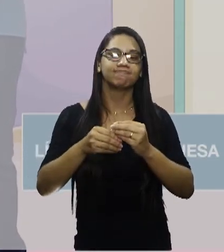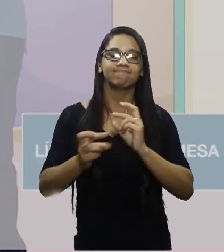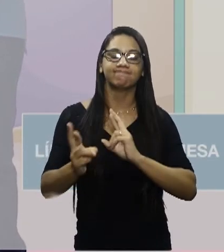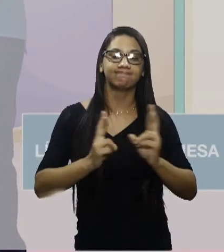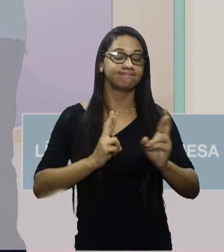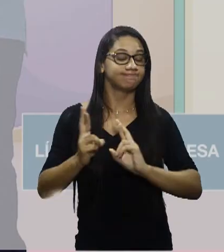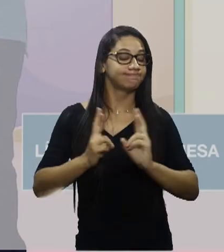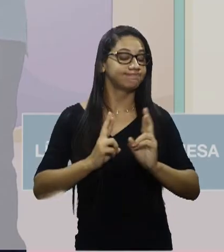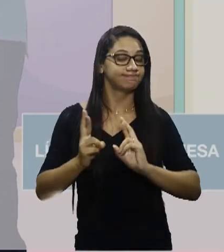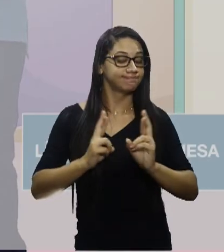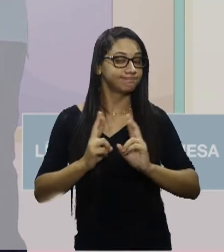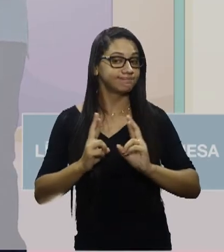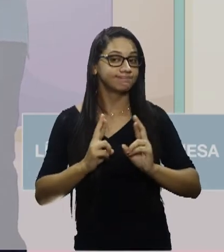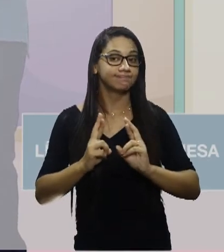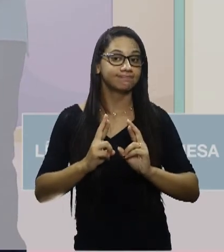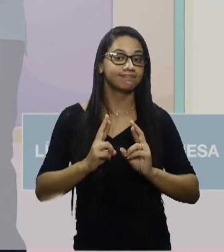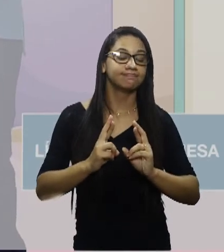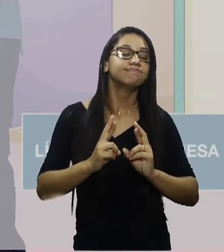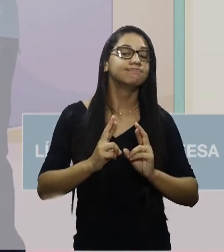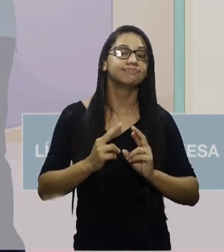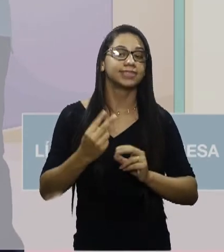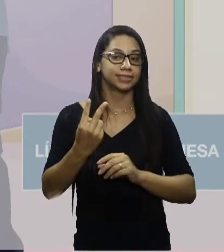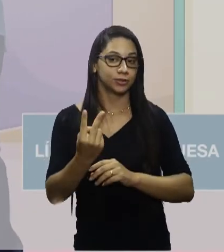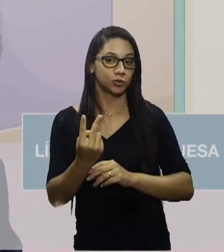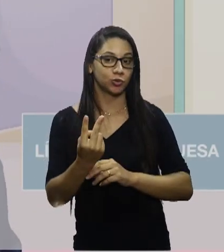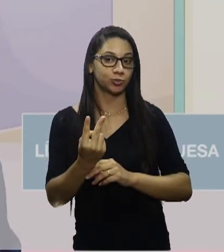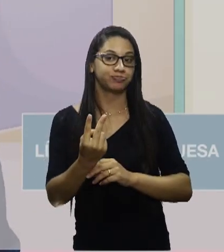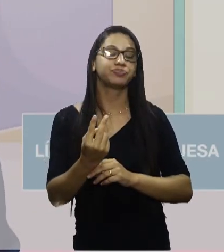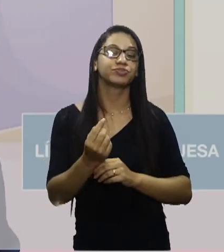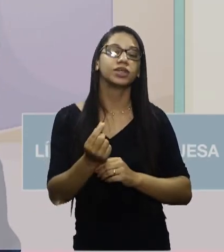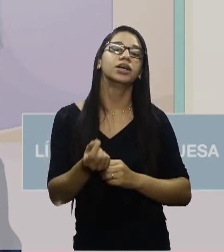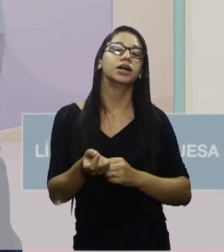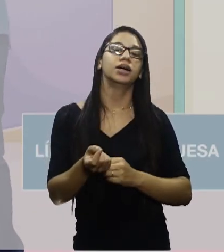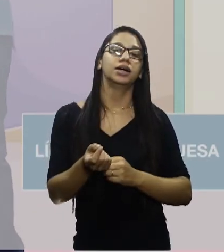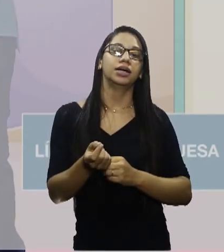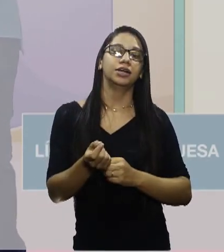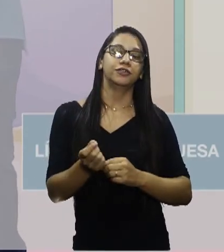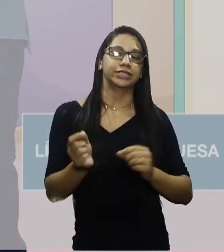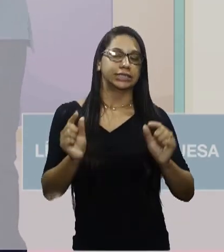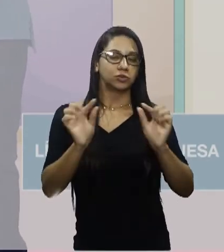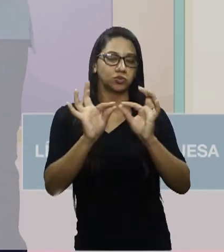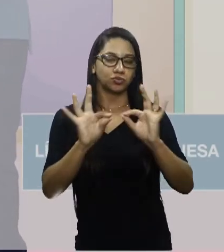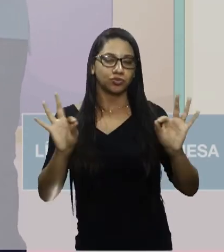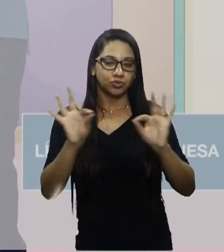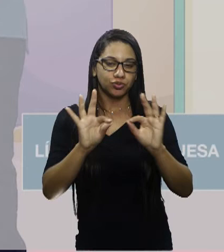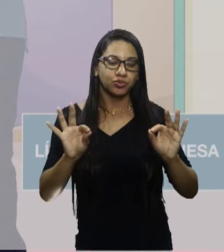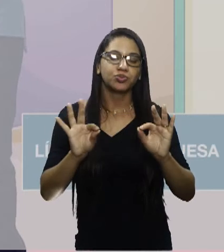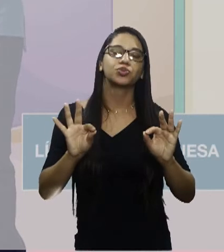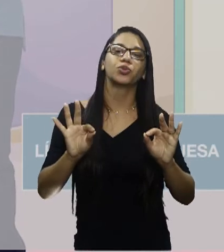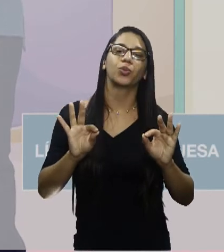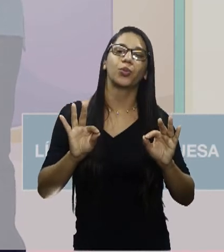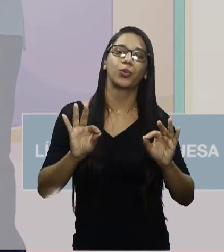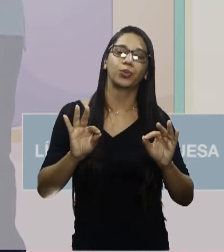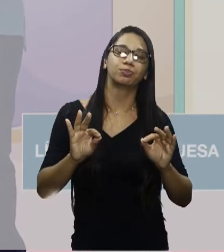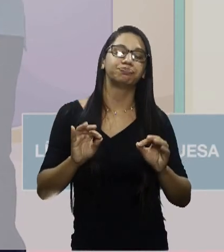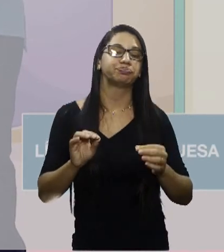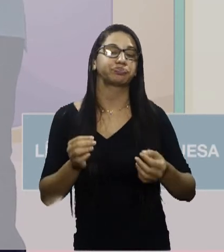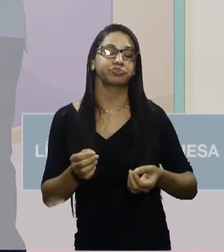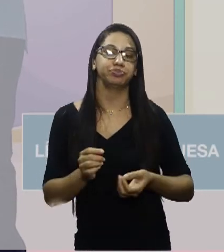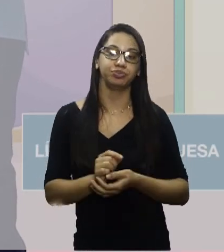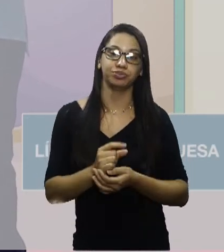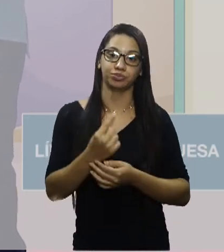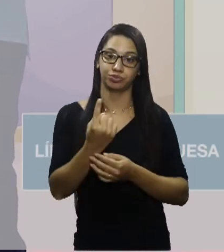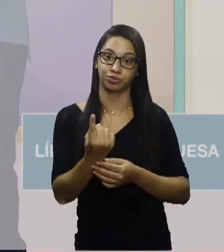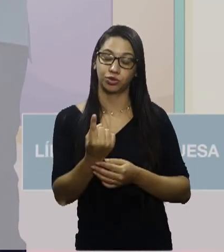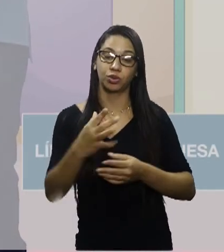relação entre elas, formando um período composto por coordenação, né? Então, a partir de